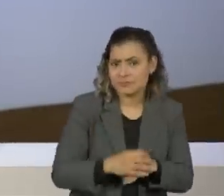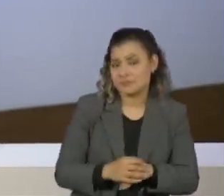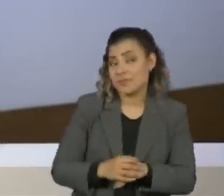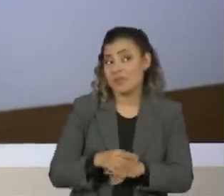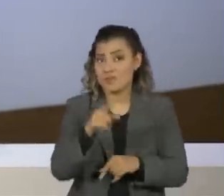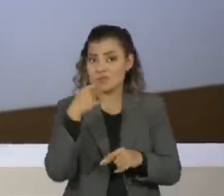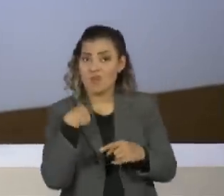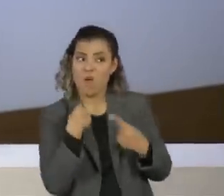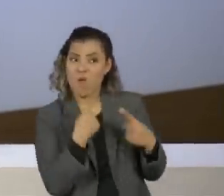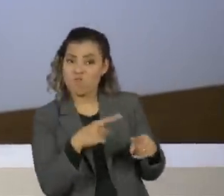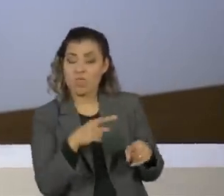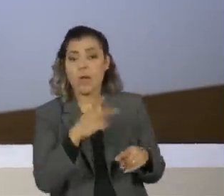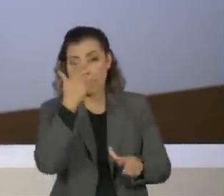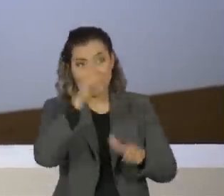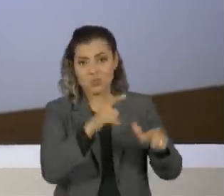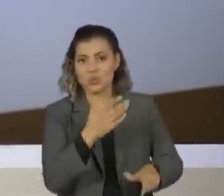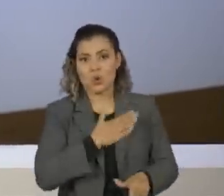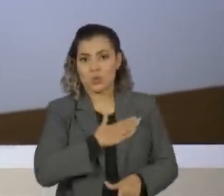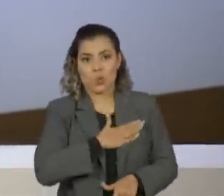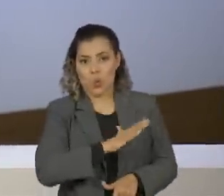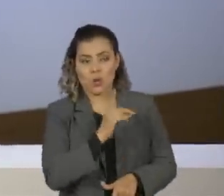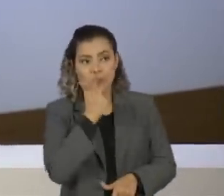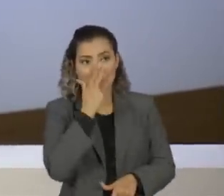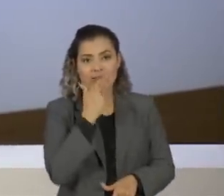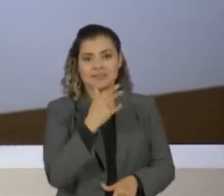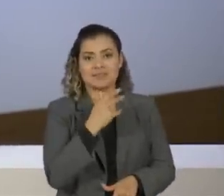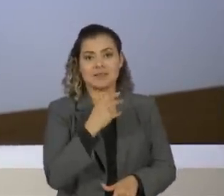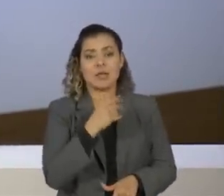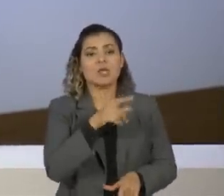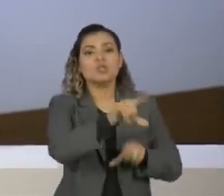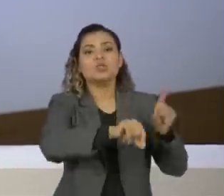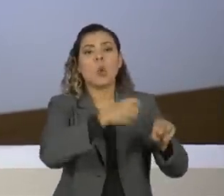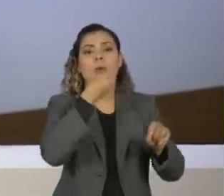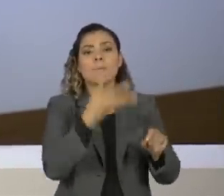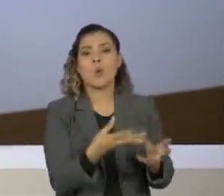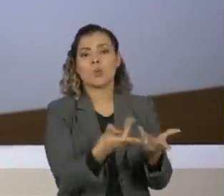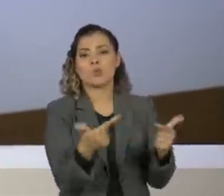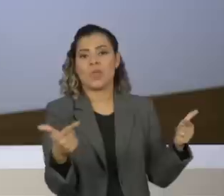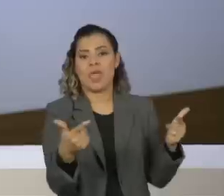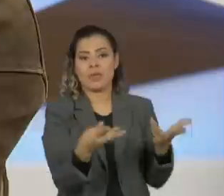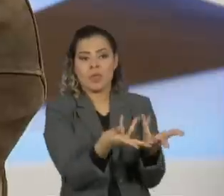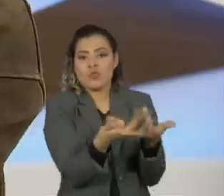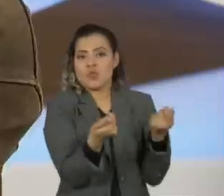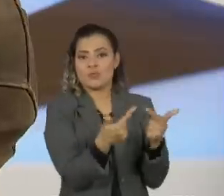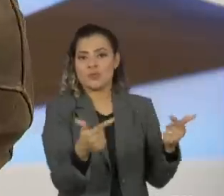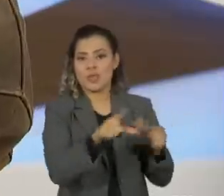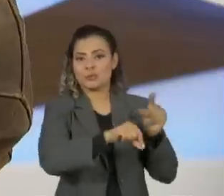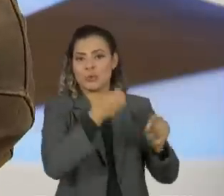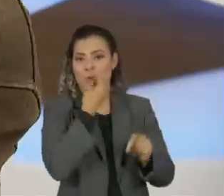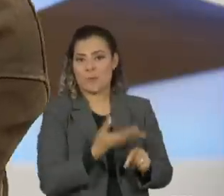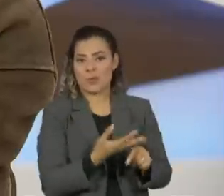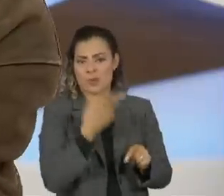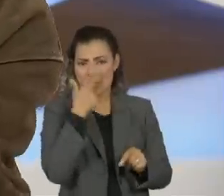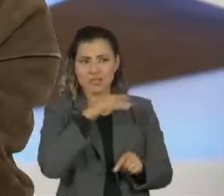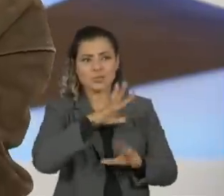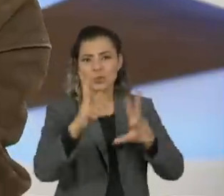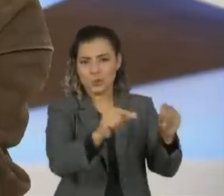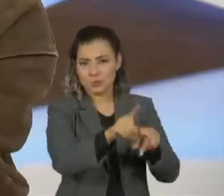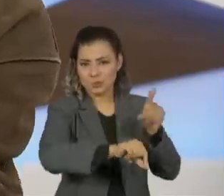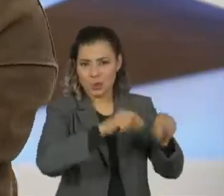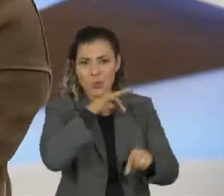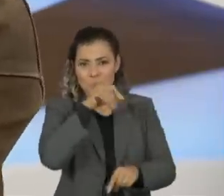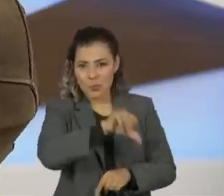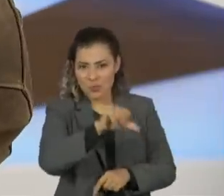suposto mau gosto das pessoas? Não há algo a ser reconhecido, alguma virtude? Espera aí, eu vou dizer uma coisa, eu sou